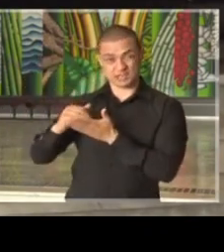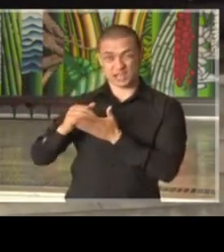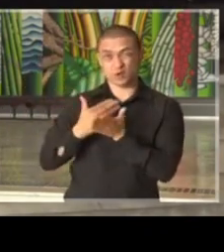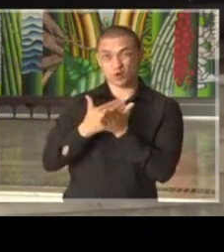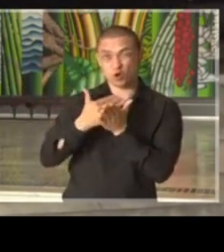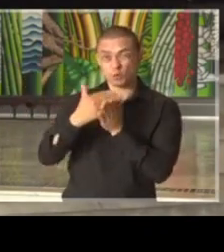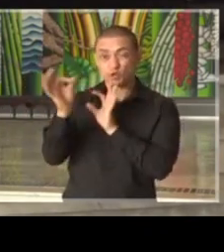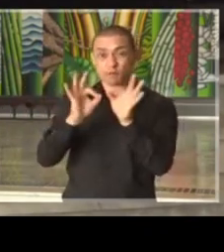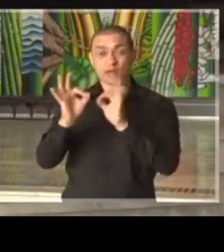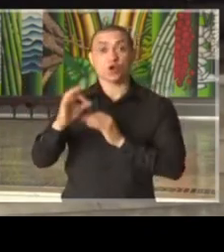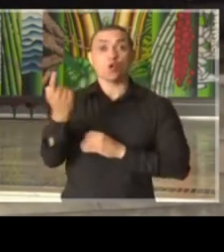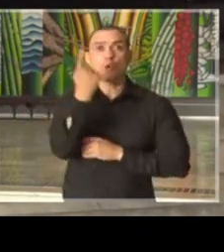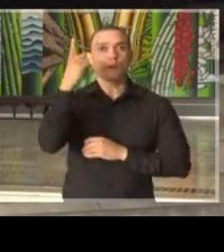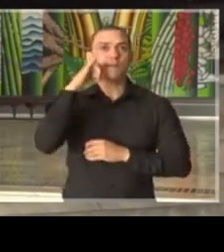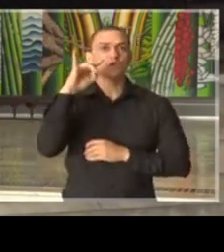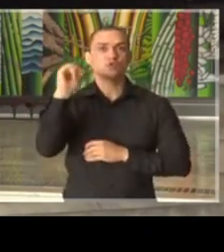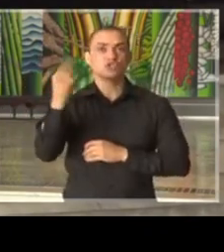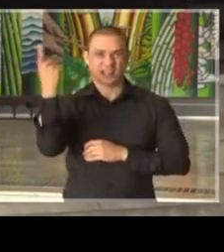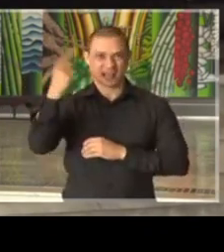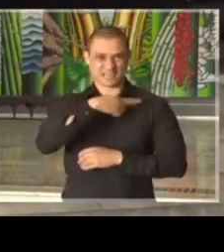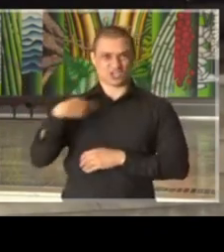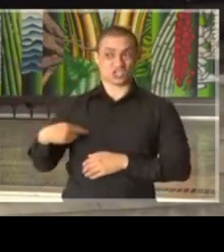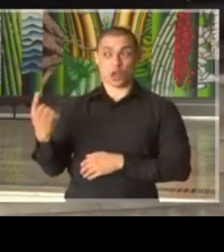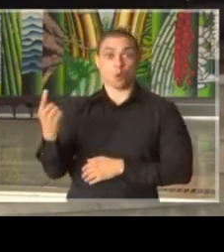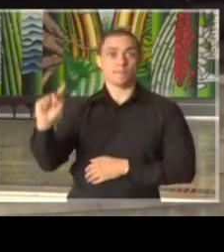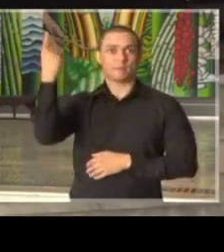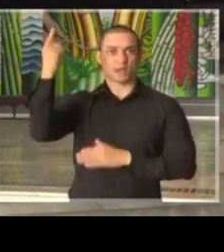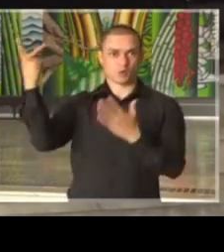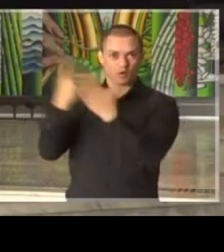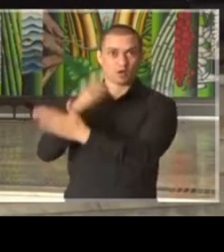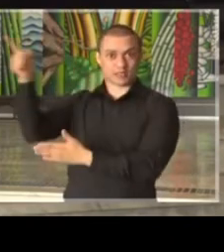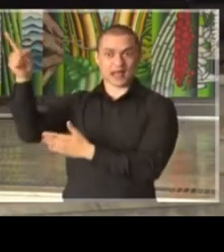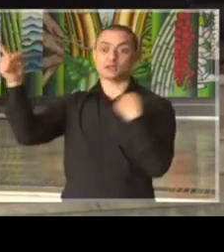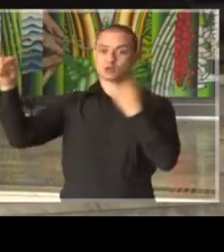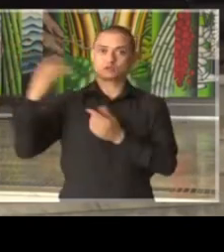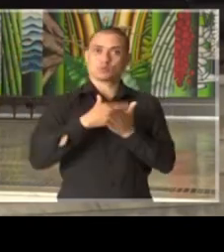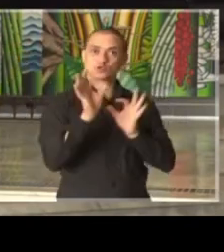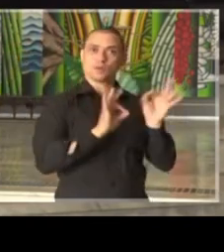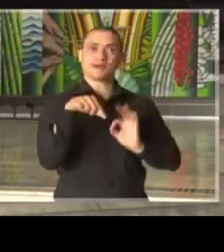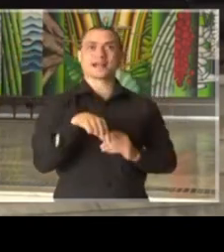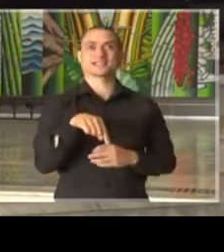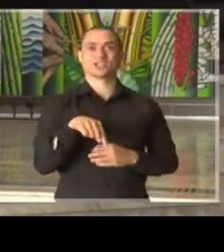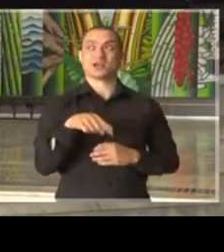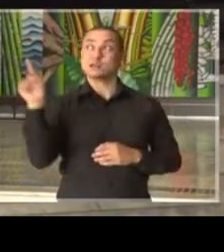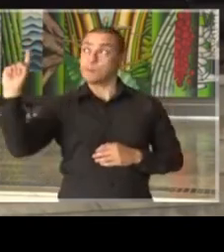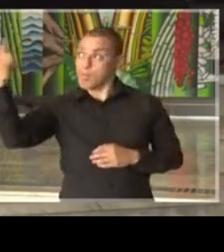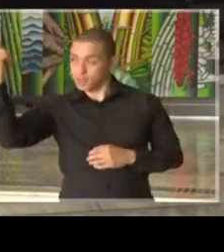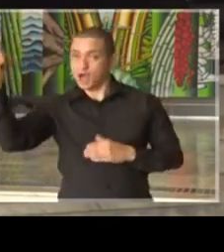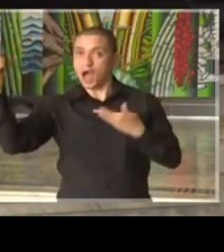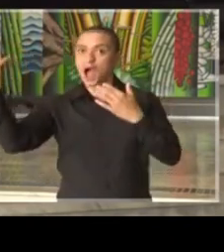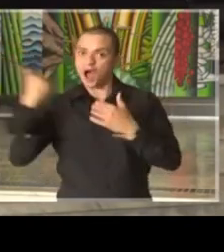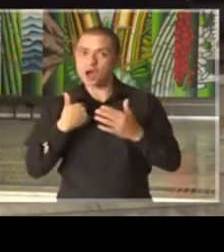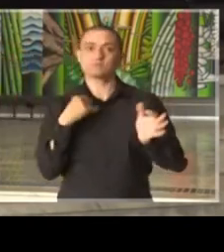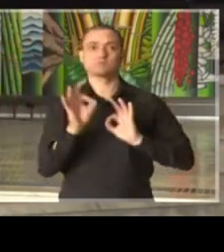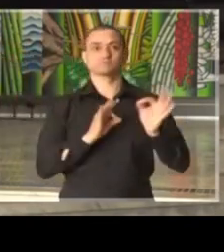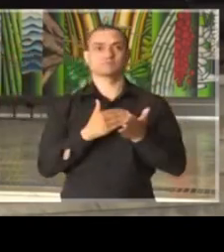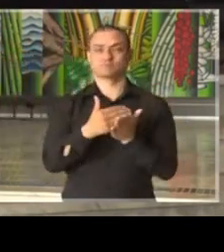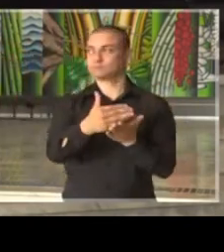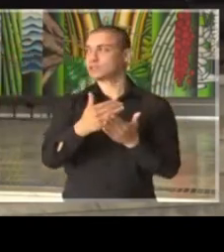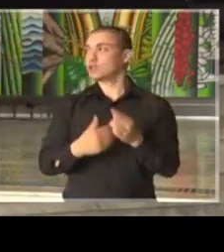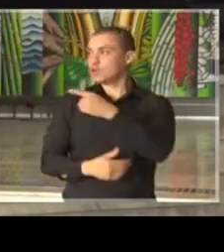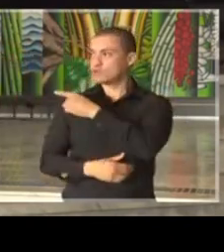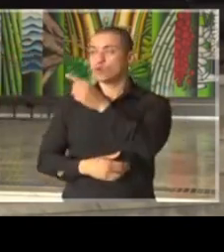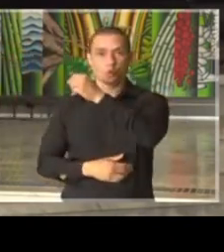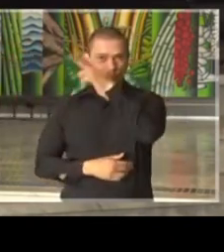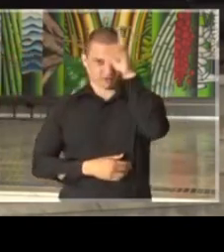o primeiro dia do primeiro caso da China. Então, providências foram tomadas, vocês ouviram o prefeito de